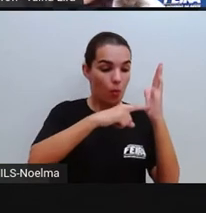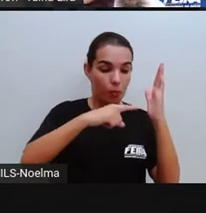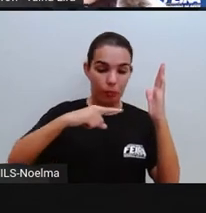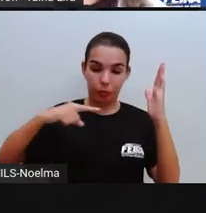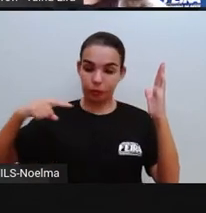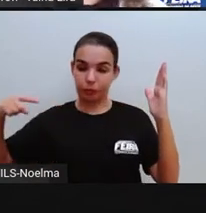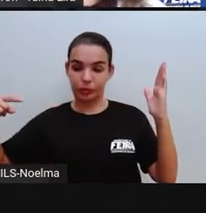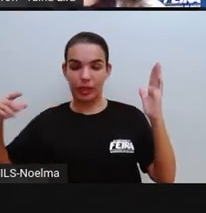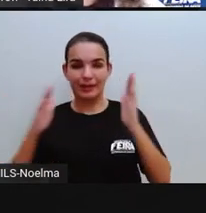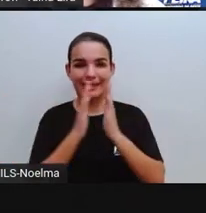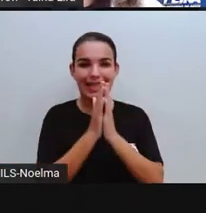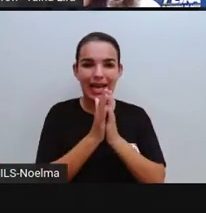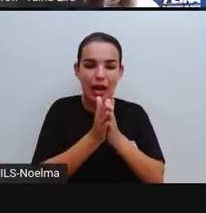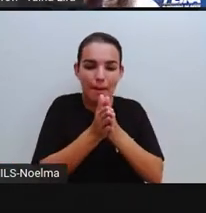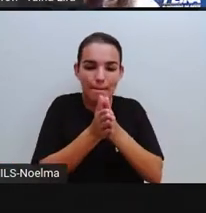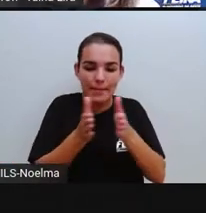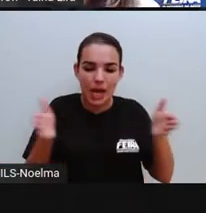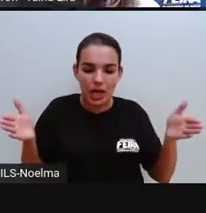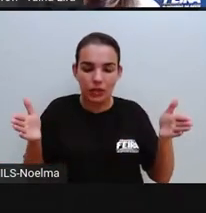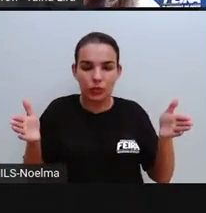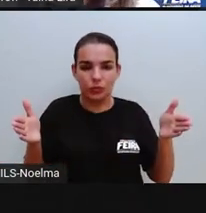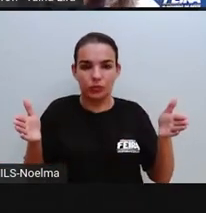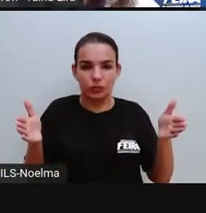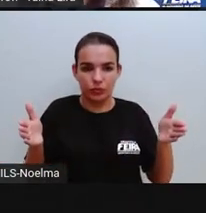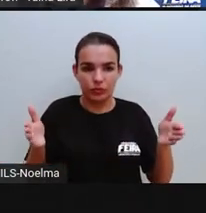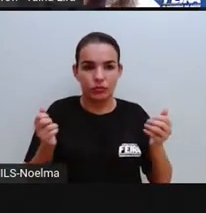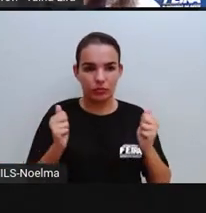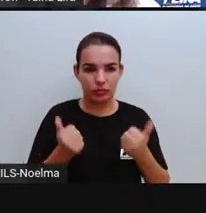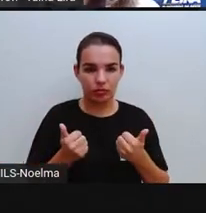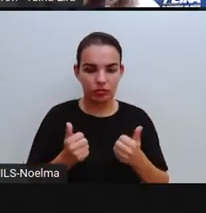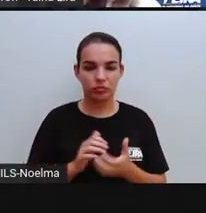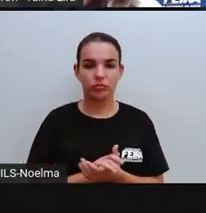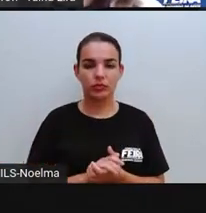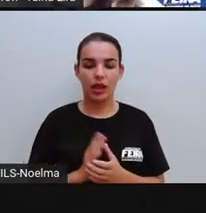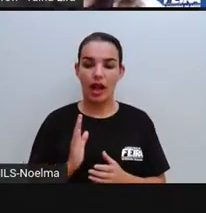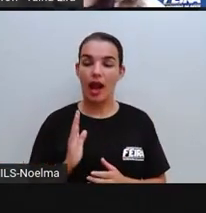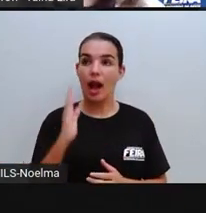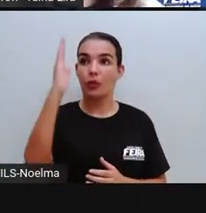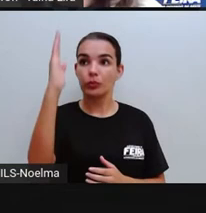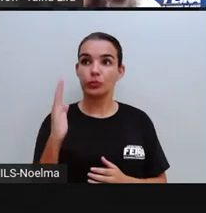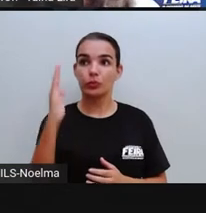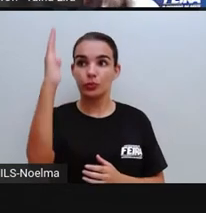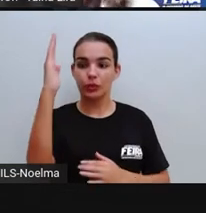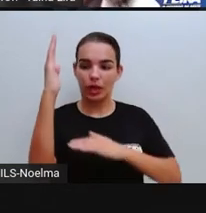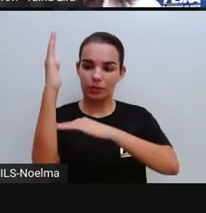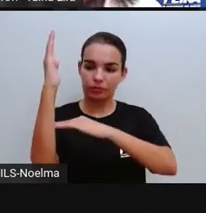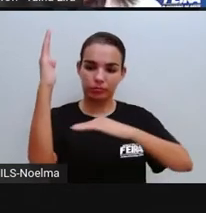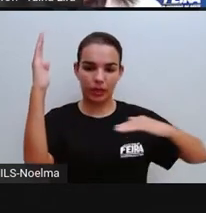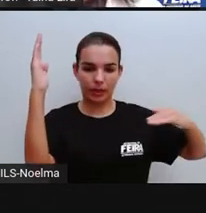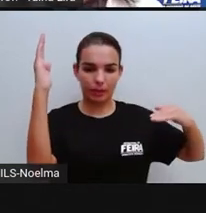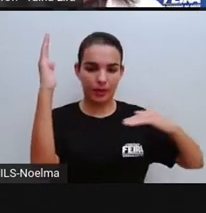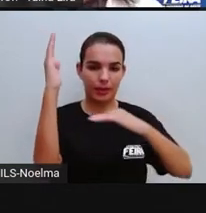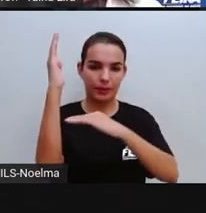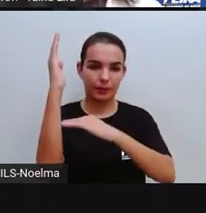está falando de tamanho, então, é o tamanho aqui, a altura, certo? E a largura,